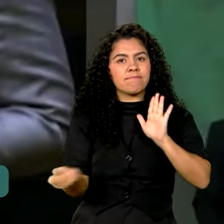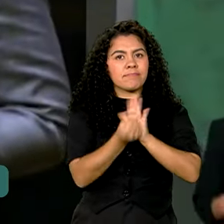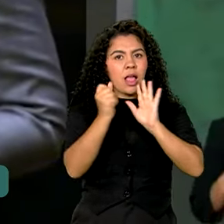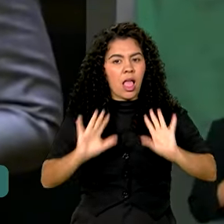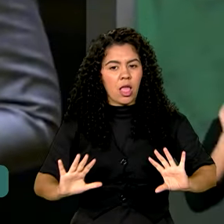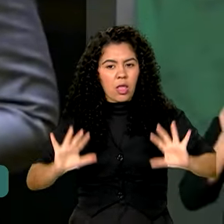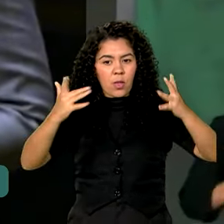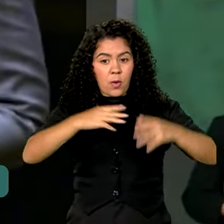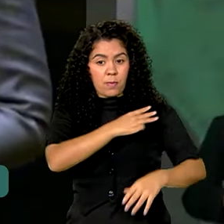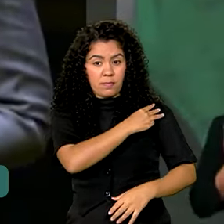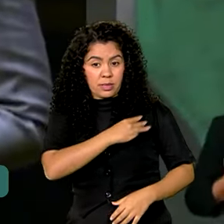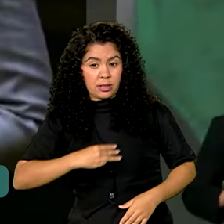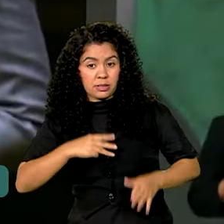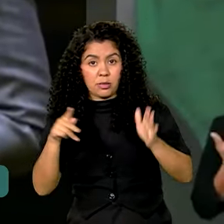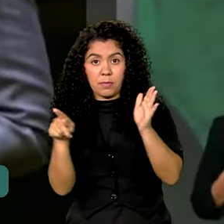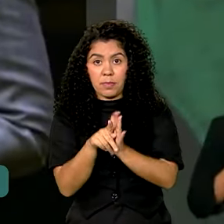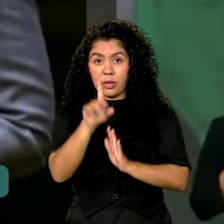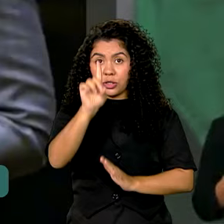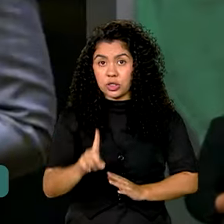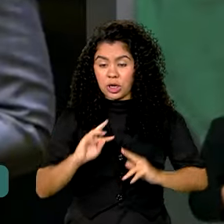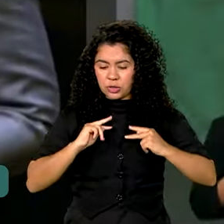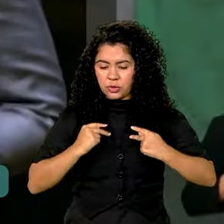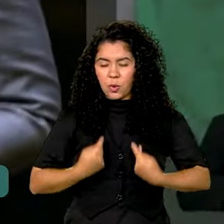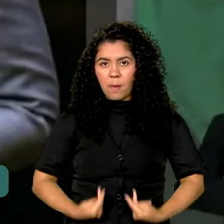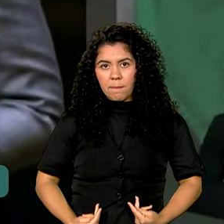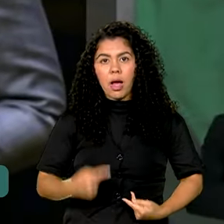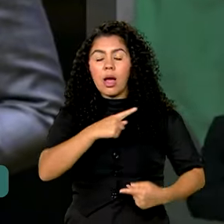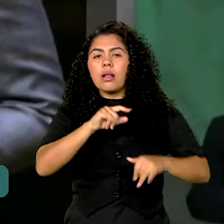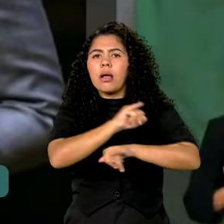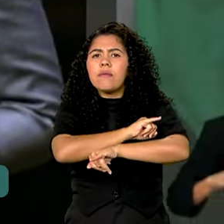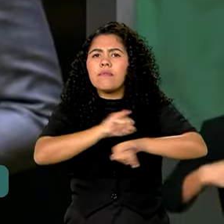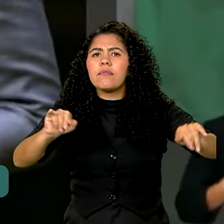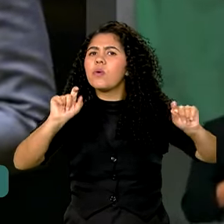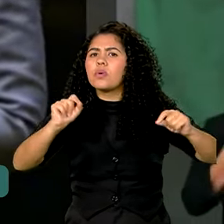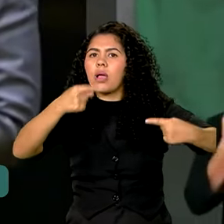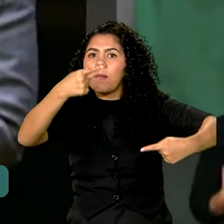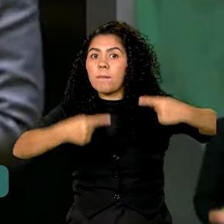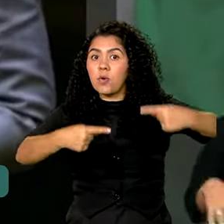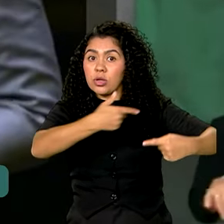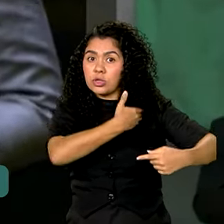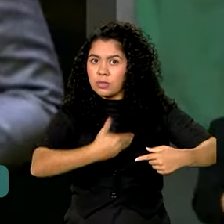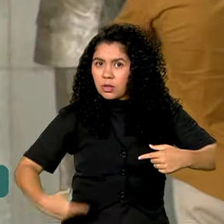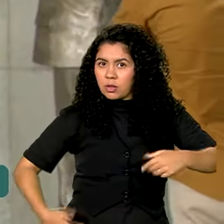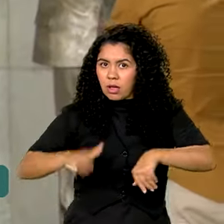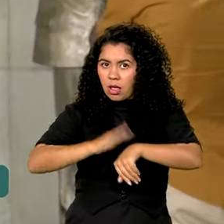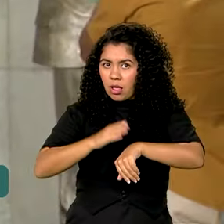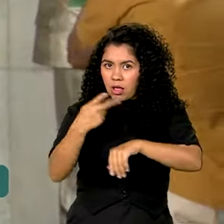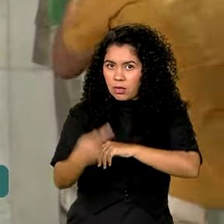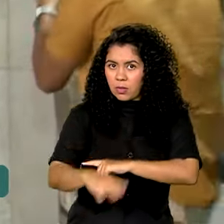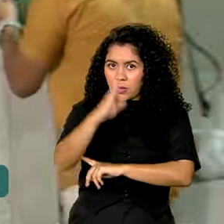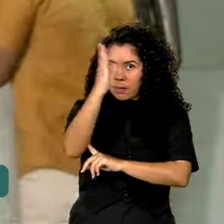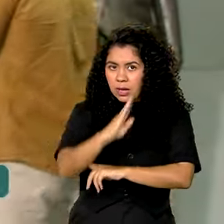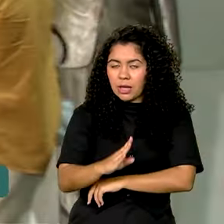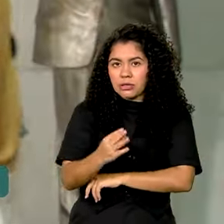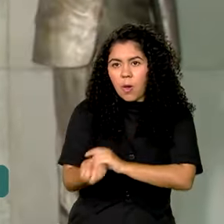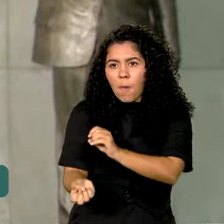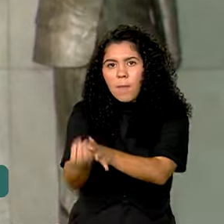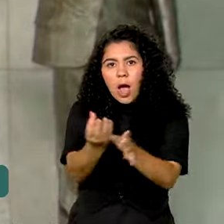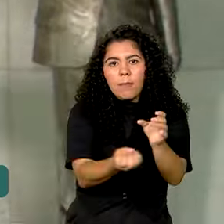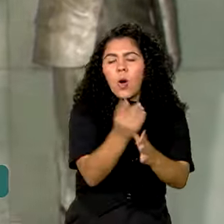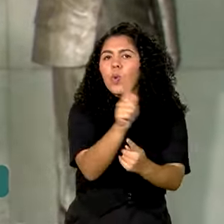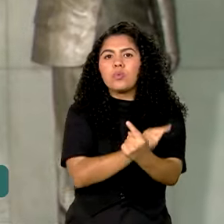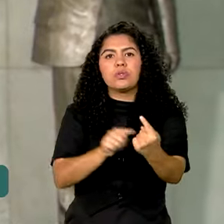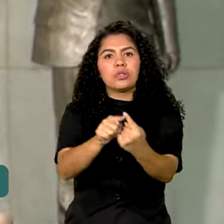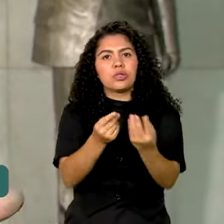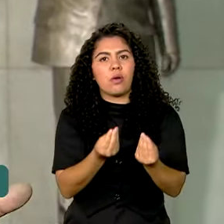o ministro dos Direitos Humanos lembrou que as políticas públicas que o Brasil vem criando para garantir a proteção